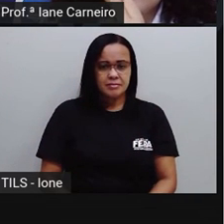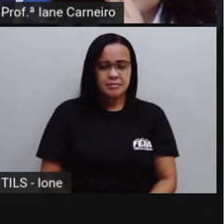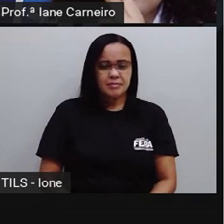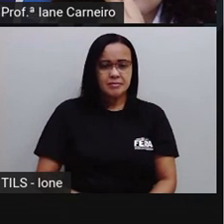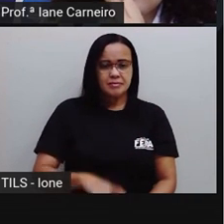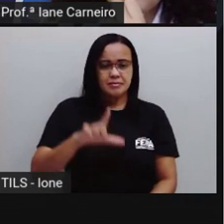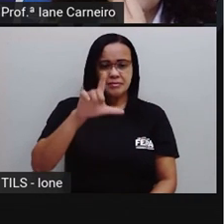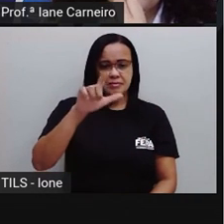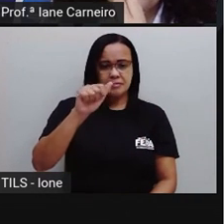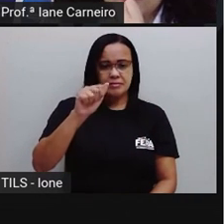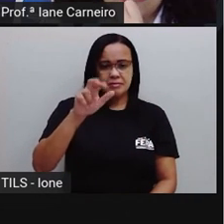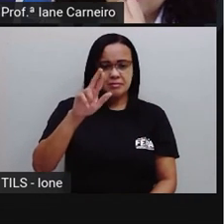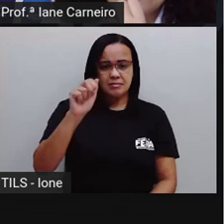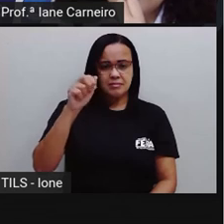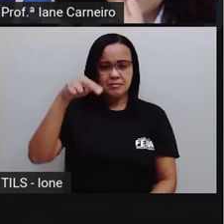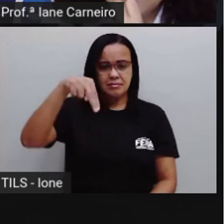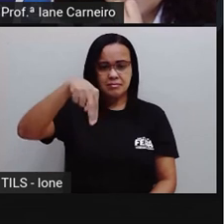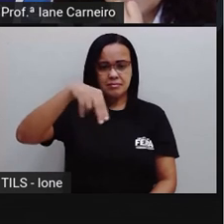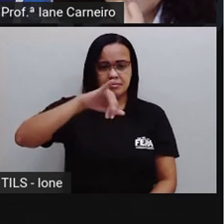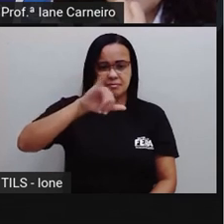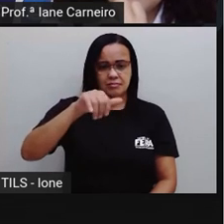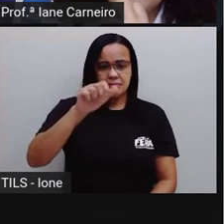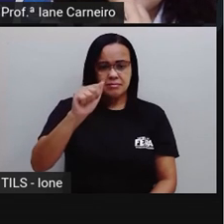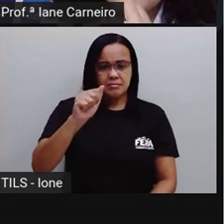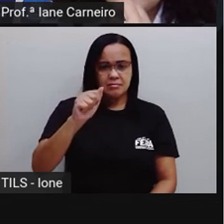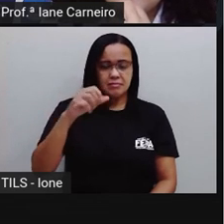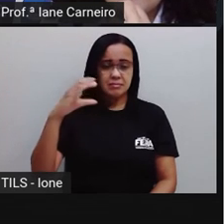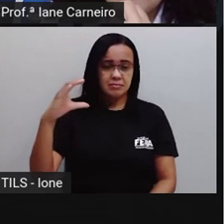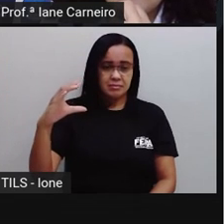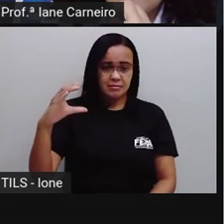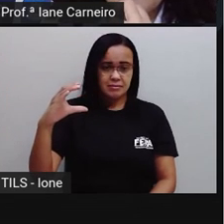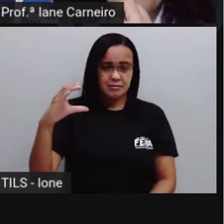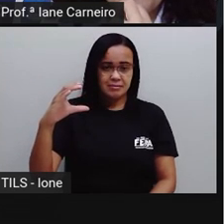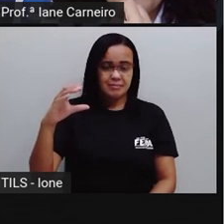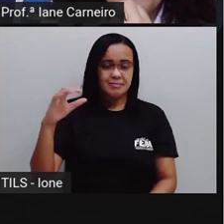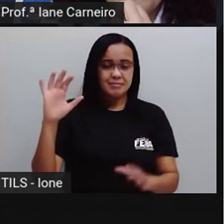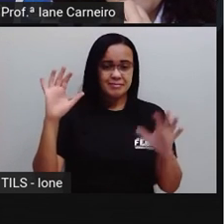Ó, laranja. Já. Então é a letra C.